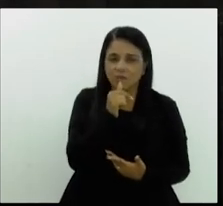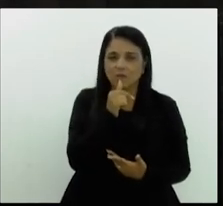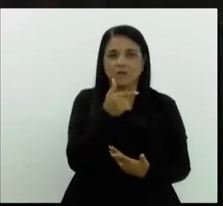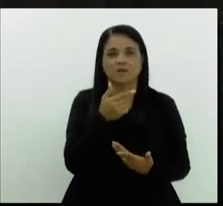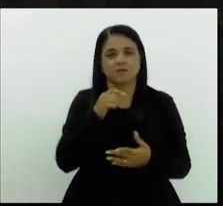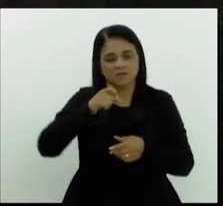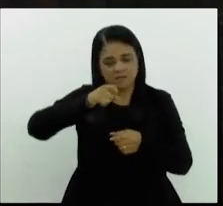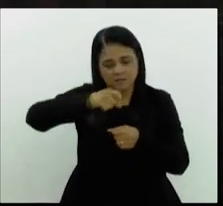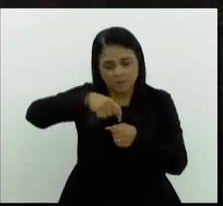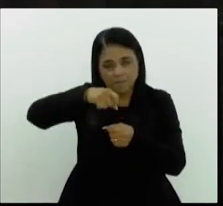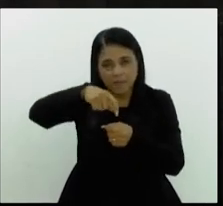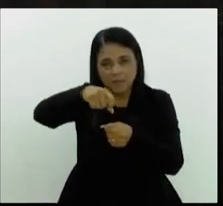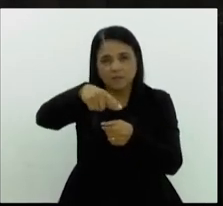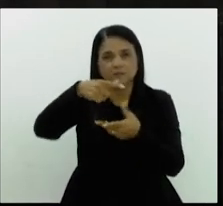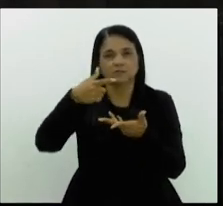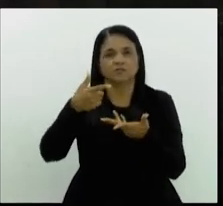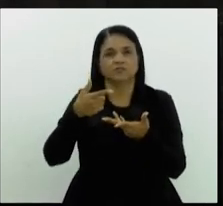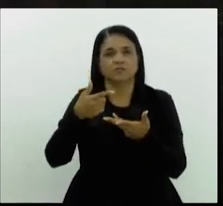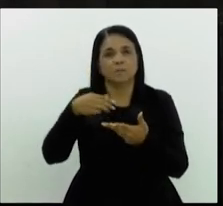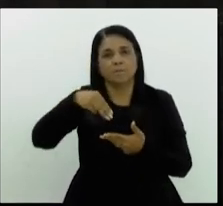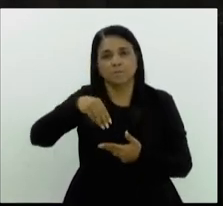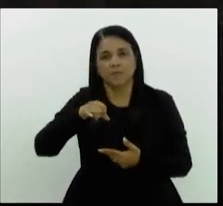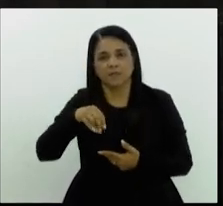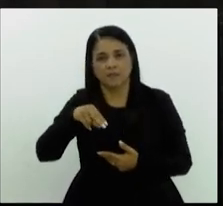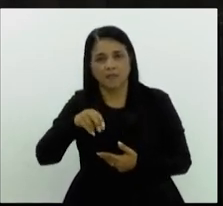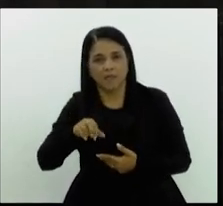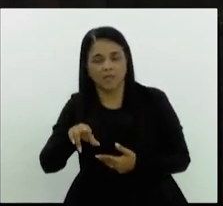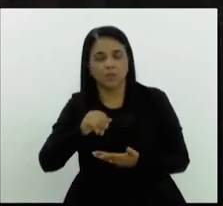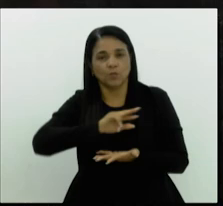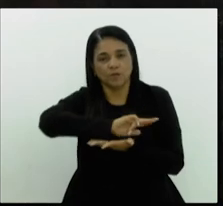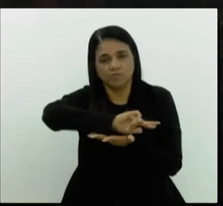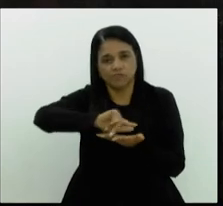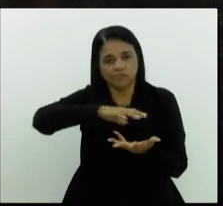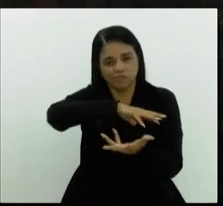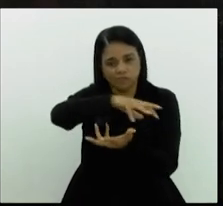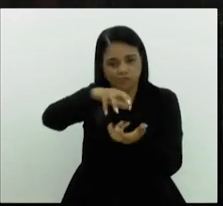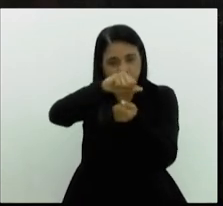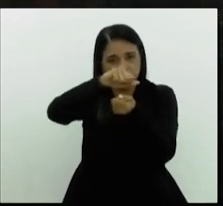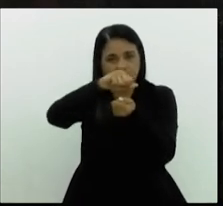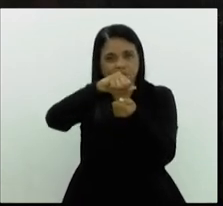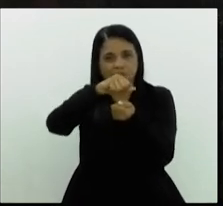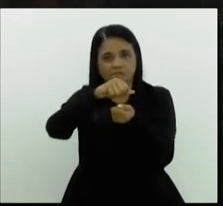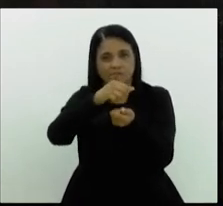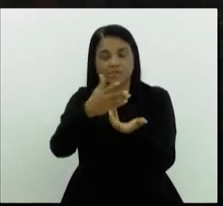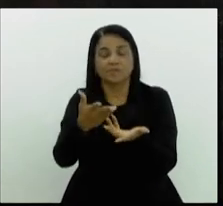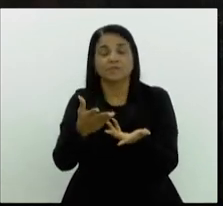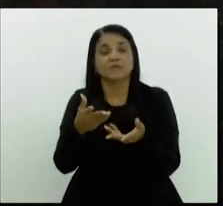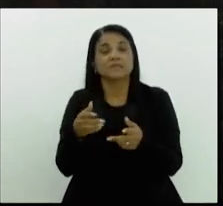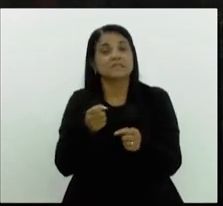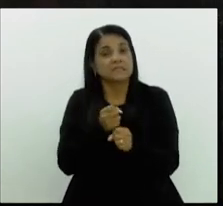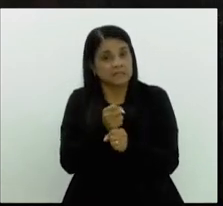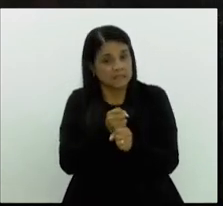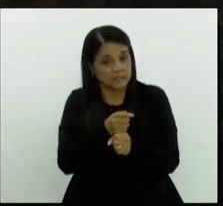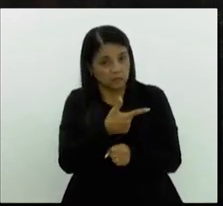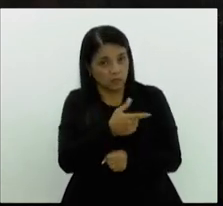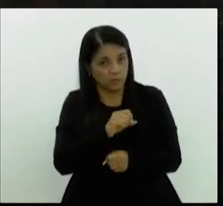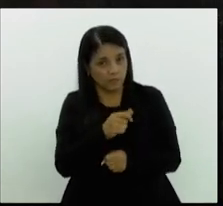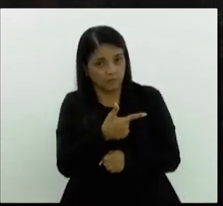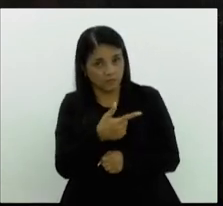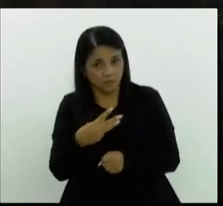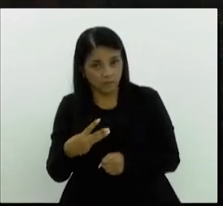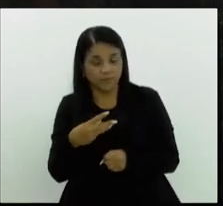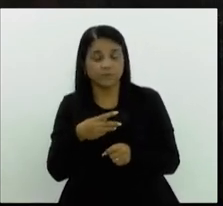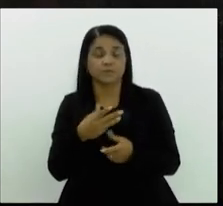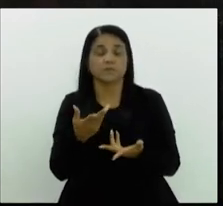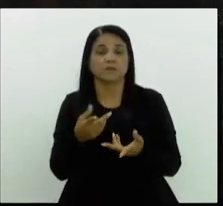como as sementes, como os minérios e a biodiversidade como um todo. Este ano também, presidente, nós